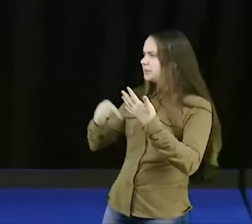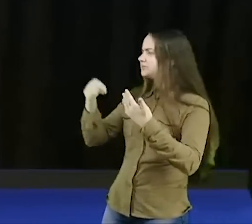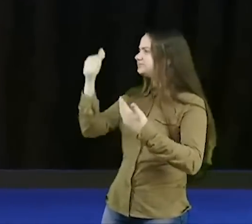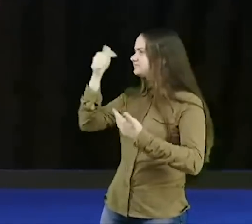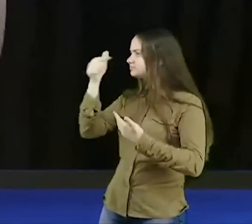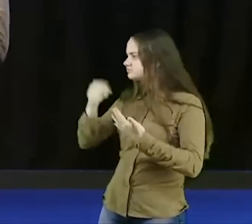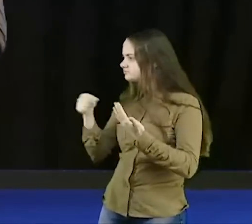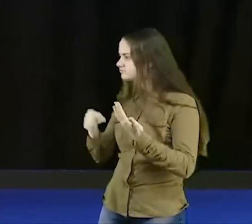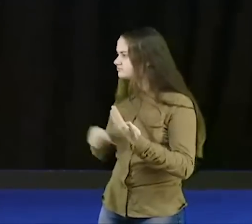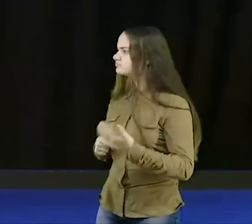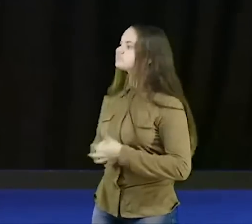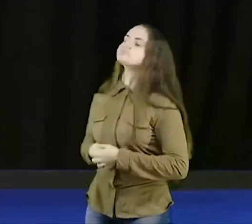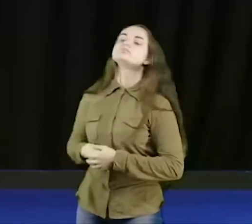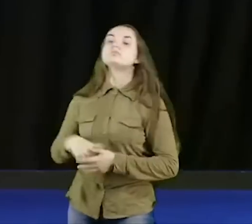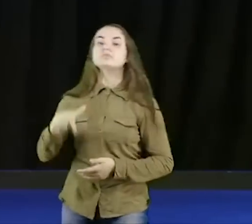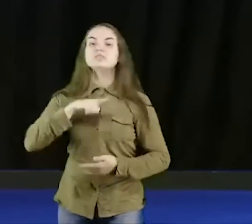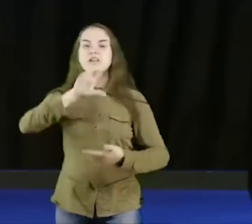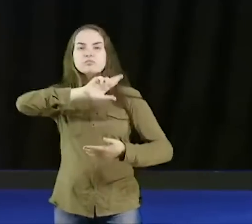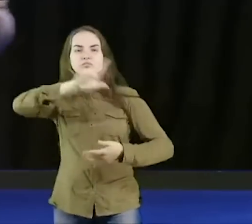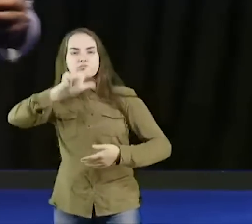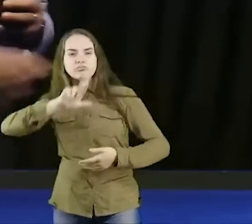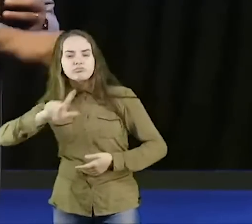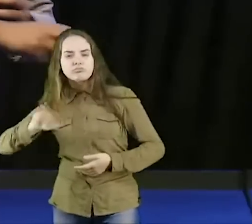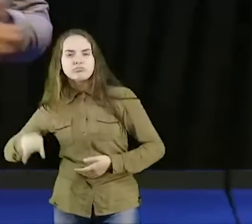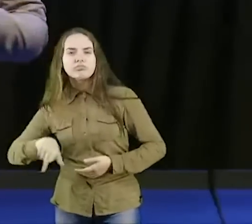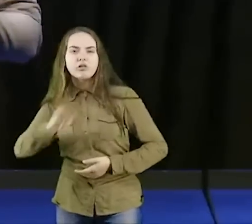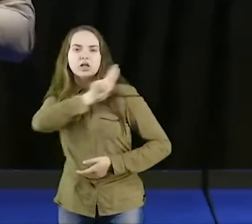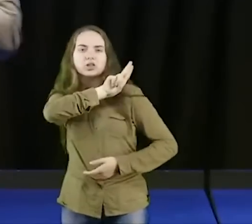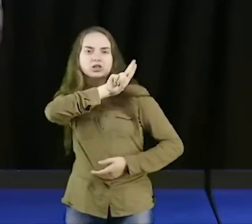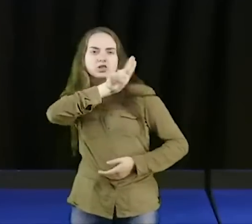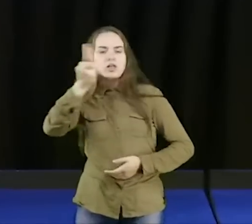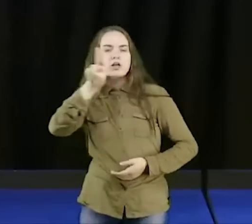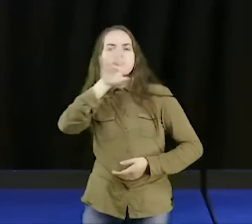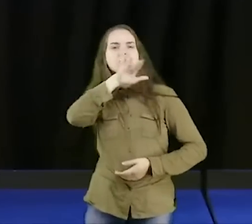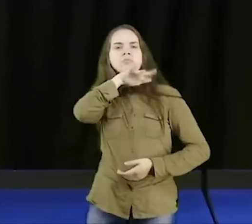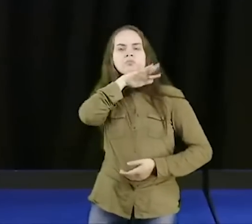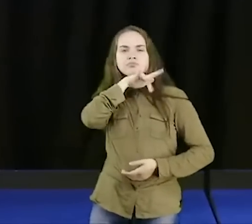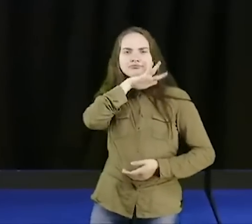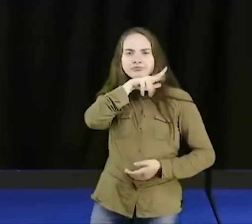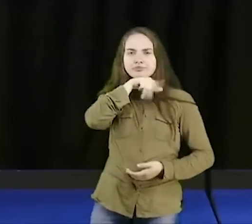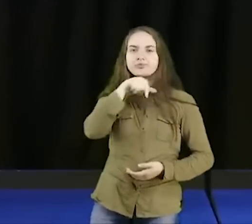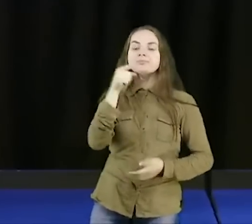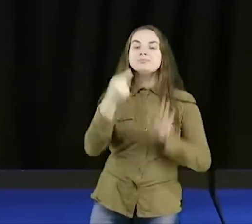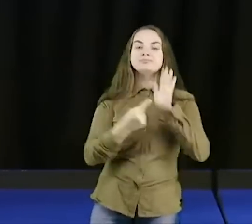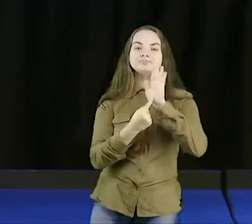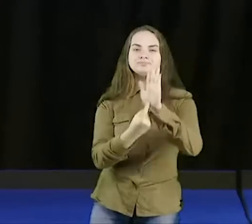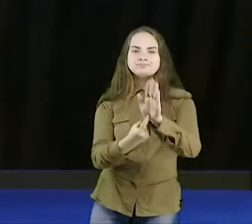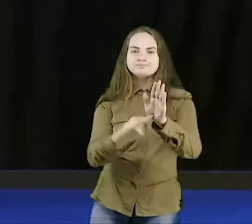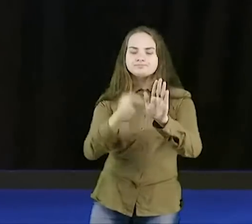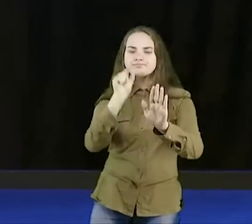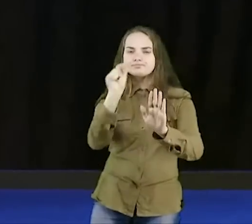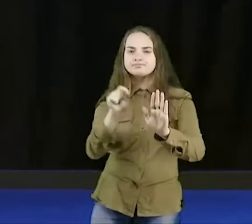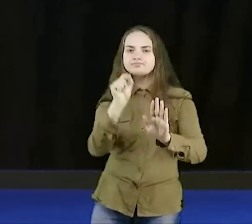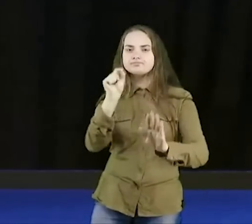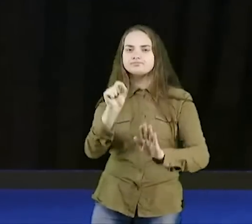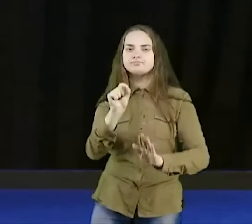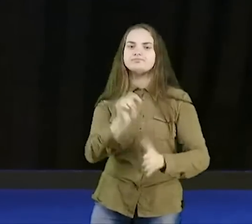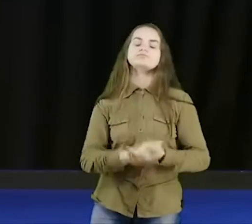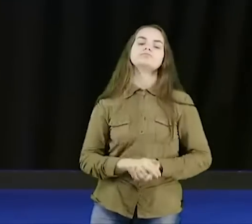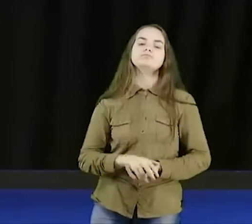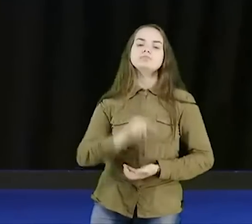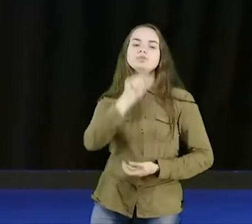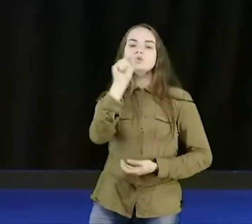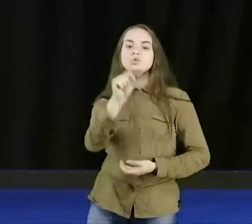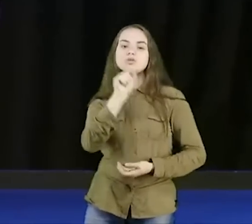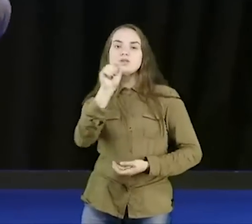do cemitério, eles tem esses nomes horrorosos, que identificam exatamente, a ação, está operando,